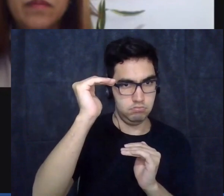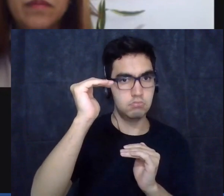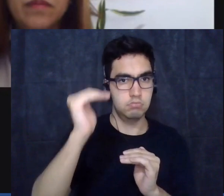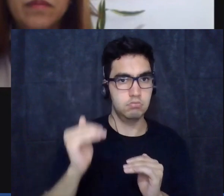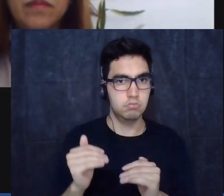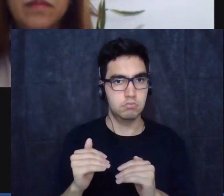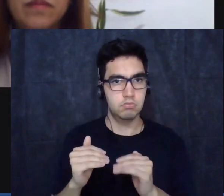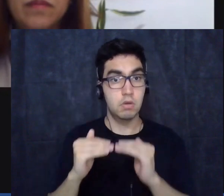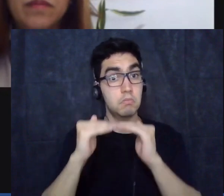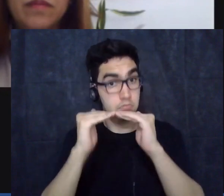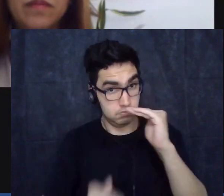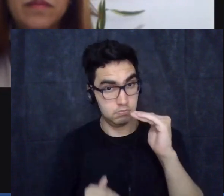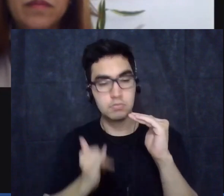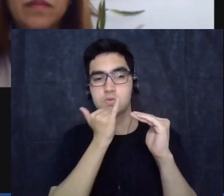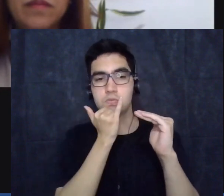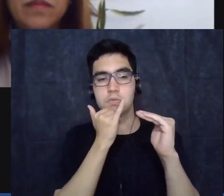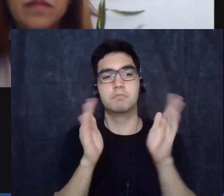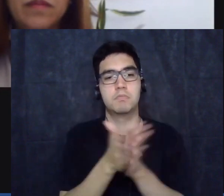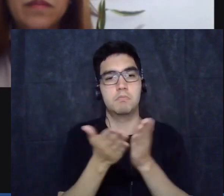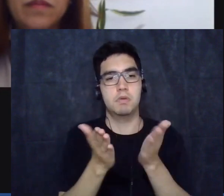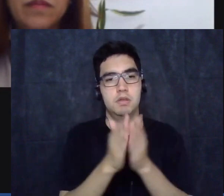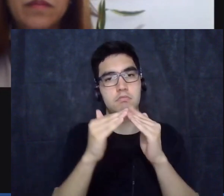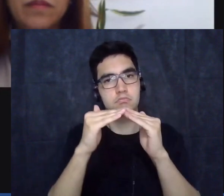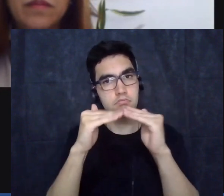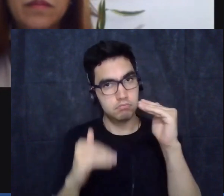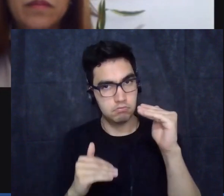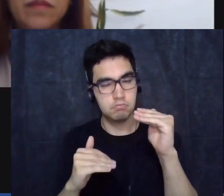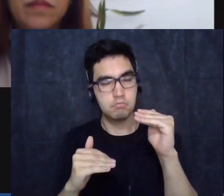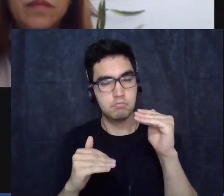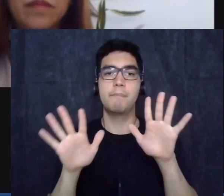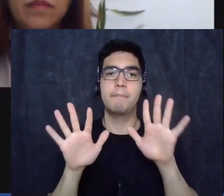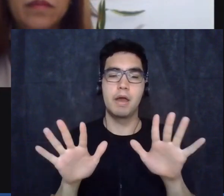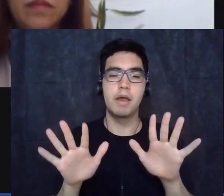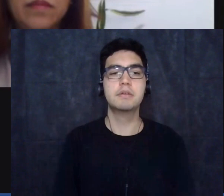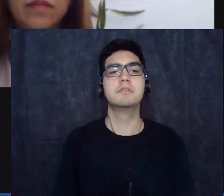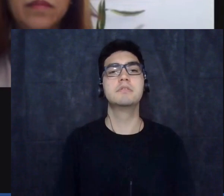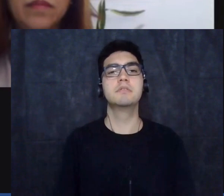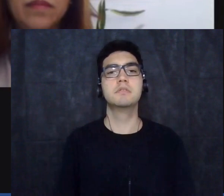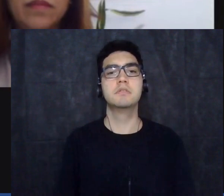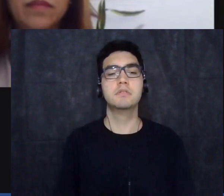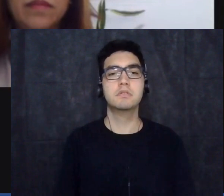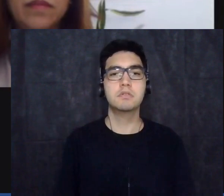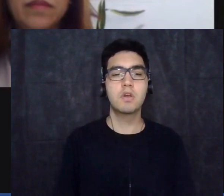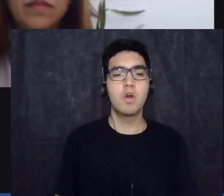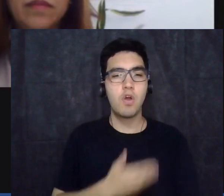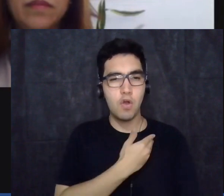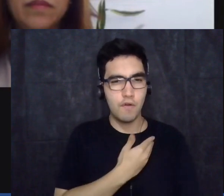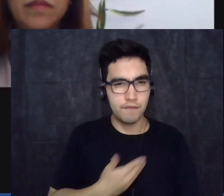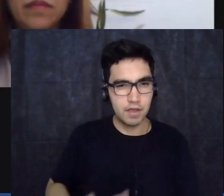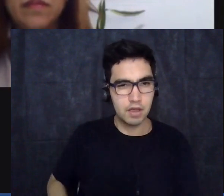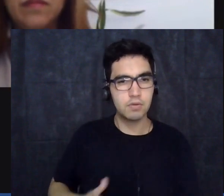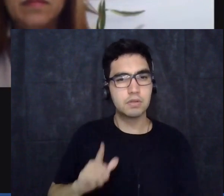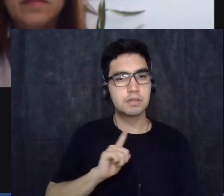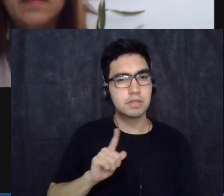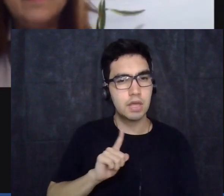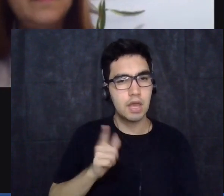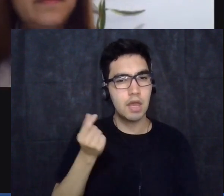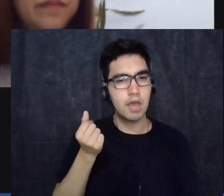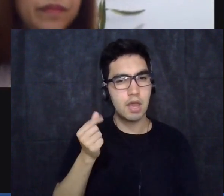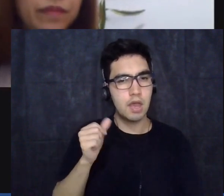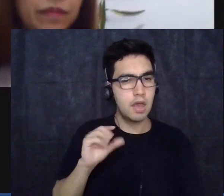uma renda para que elas pudessem consumir ter um mínimo de